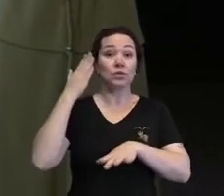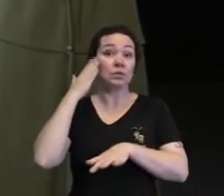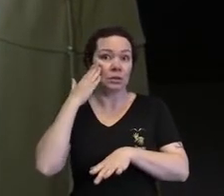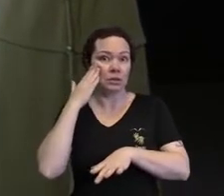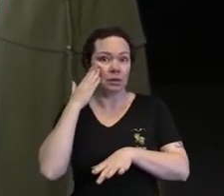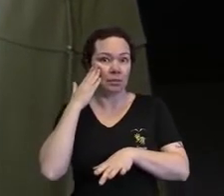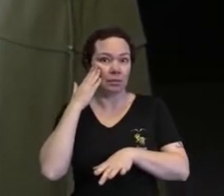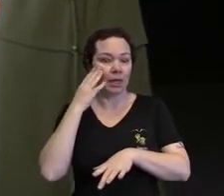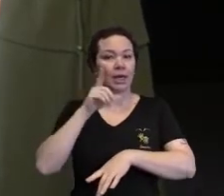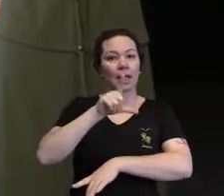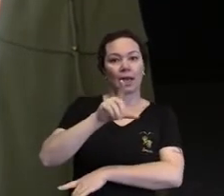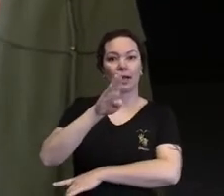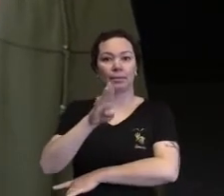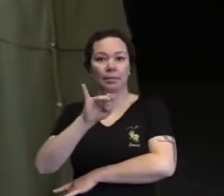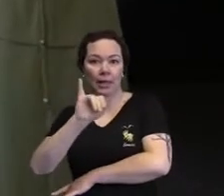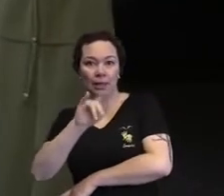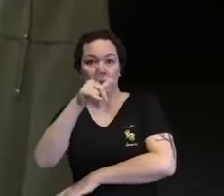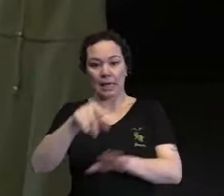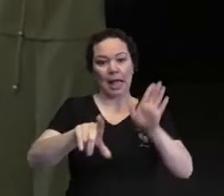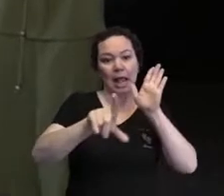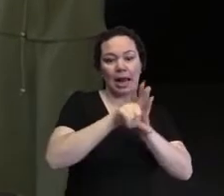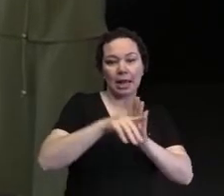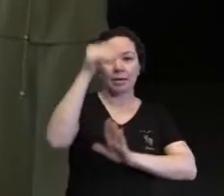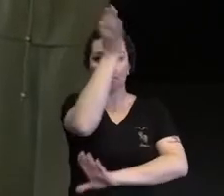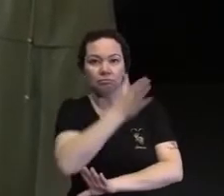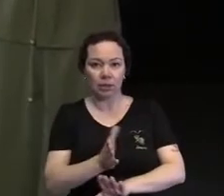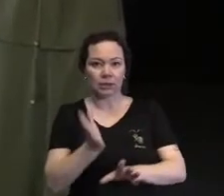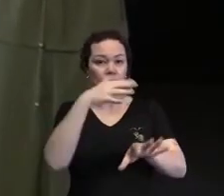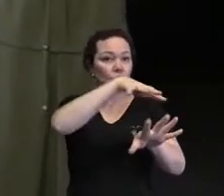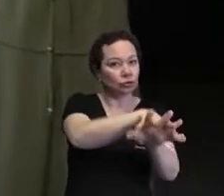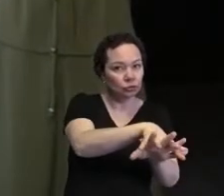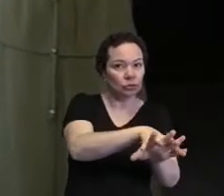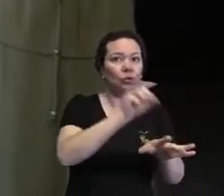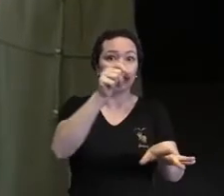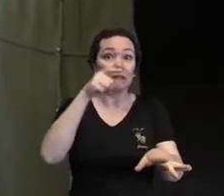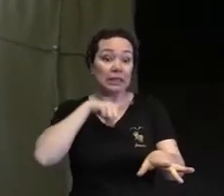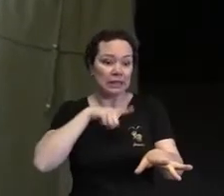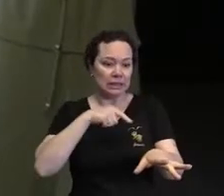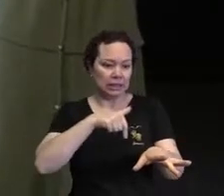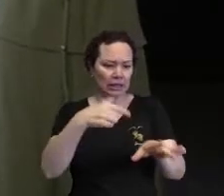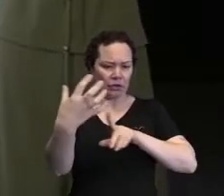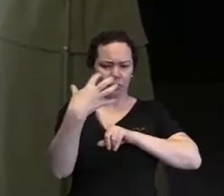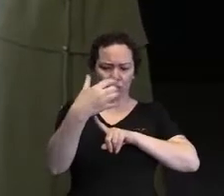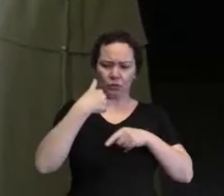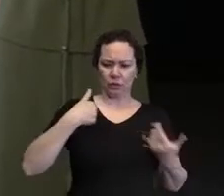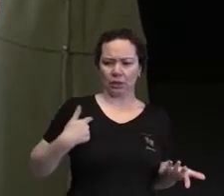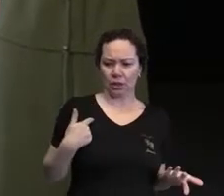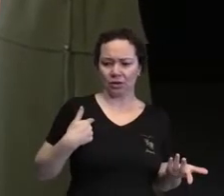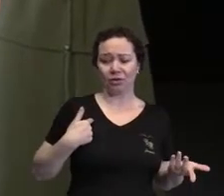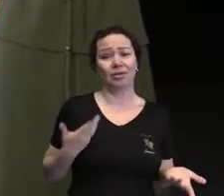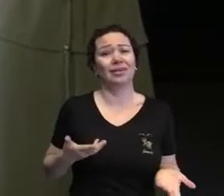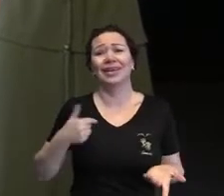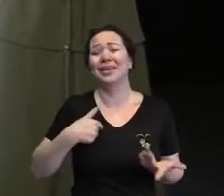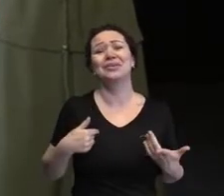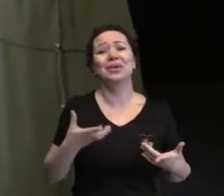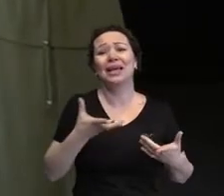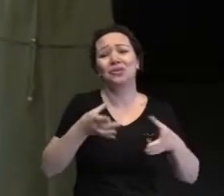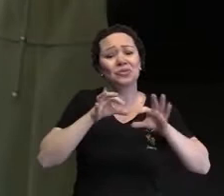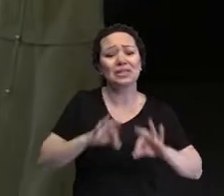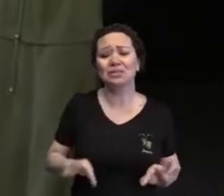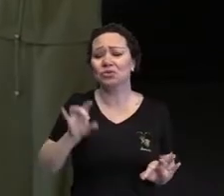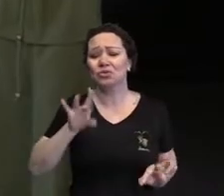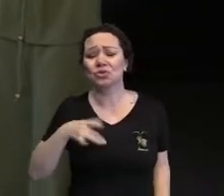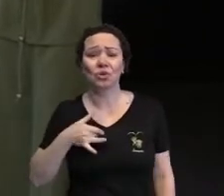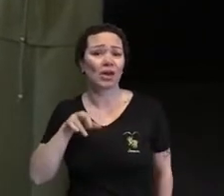sobre LBI, Lei Brasileira de Inclusão? O que isso tem a ver comigo, né? Às vezes, eu quero ser só simplesmente irmão.